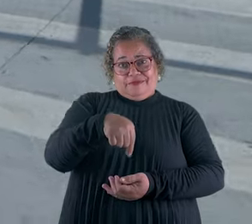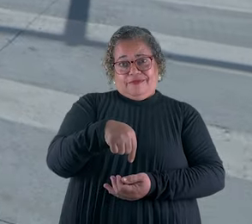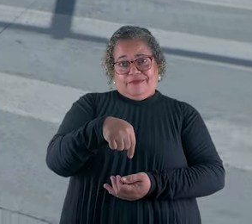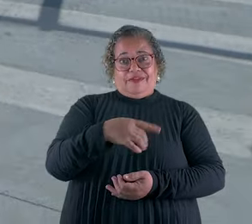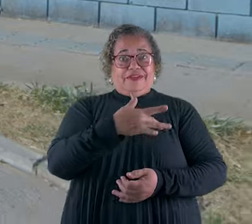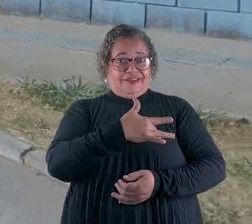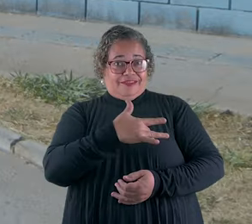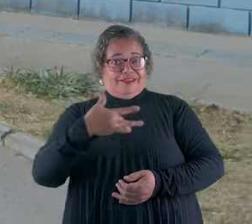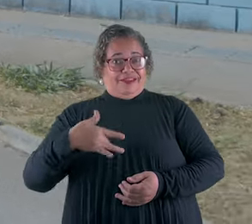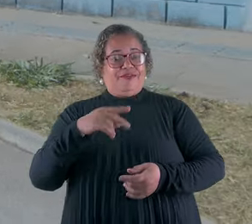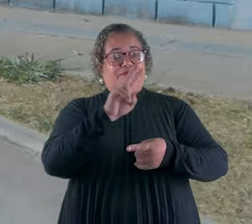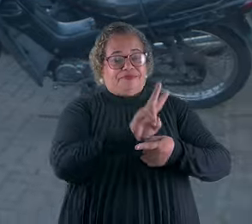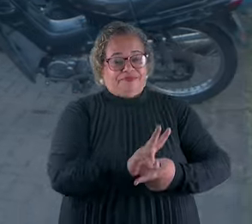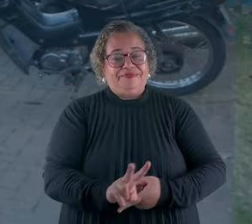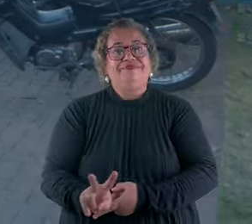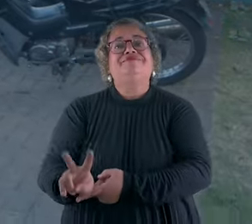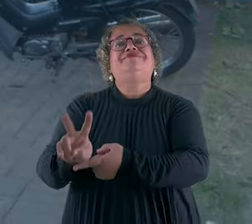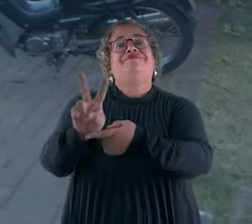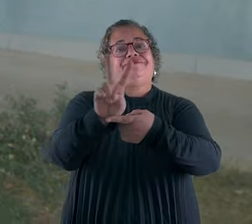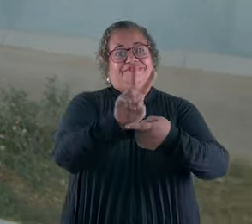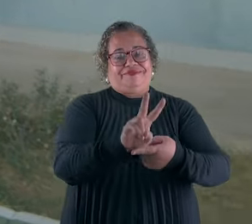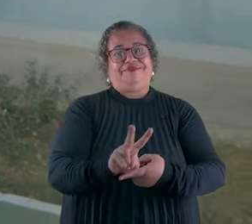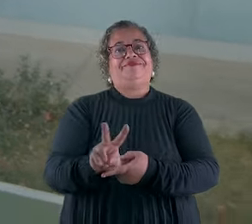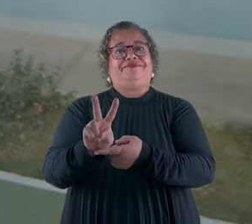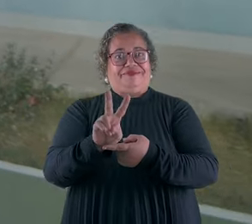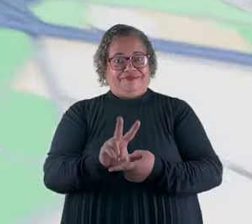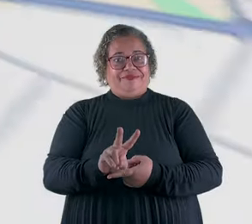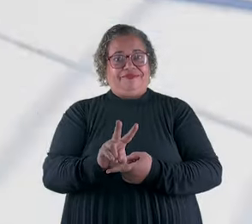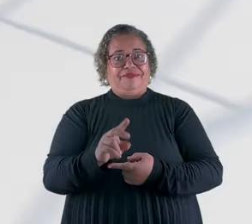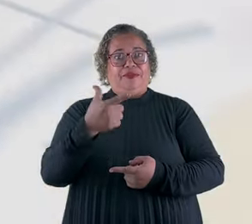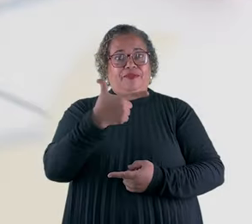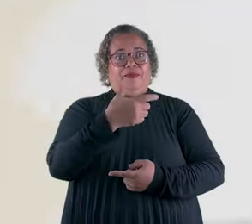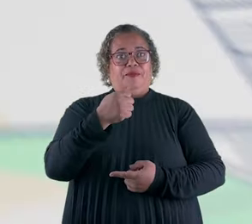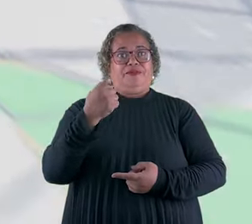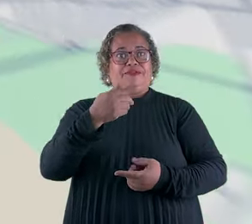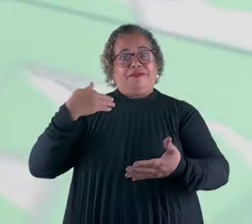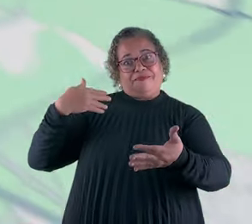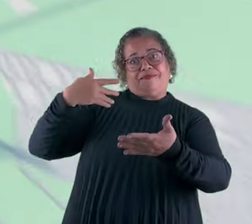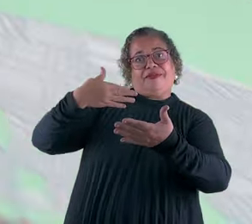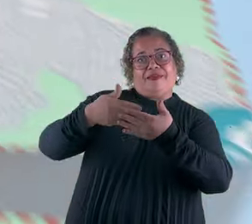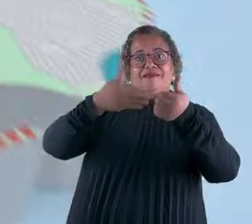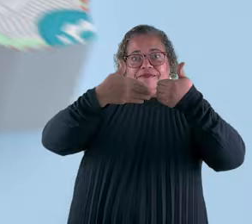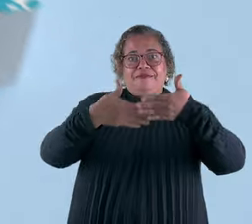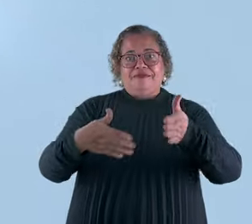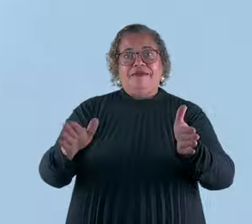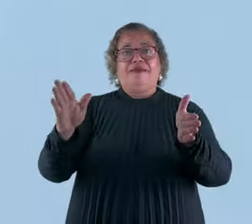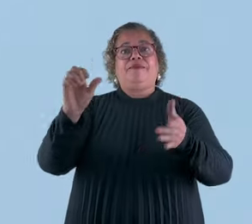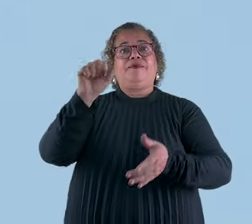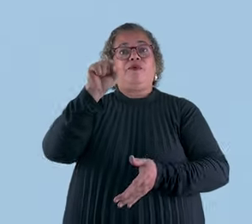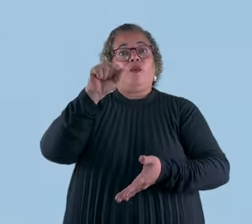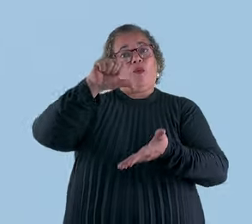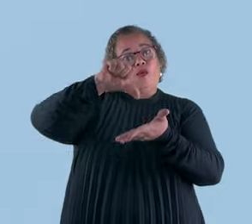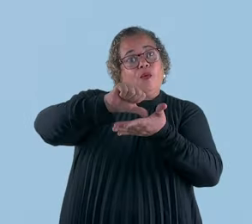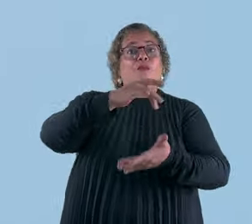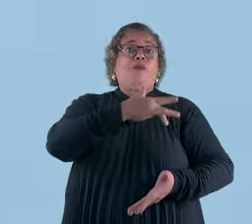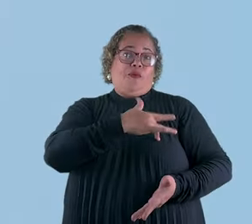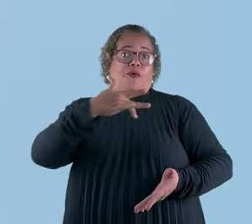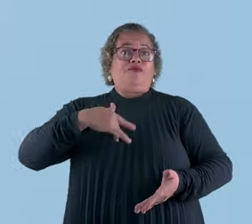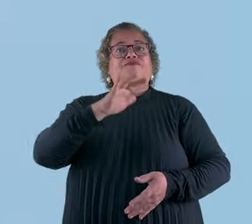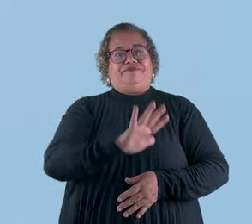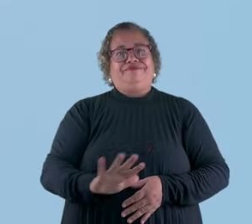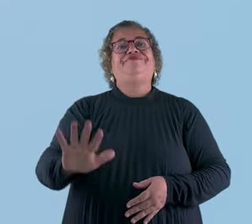Em Uberlândia, tem cuidado com a sua saúde em todo lugar. De 2017 pra cá, foram abertas oito novas